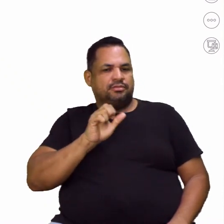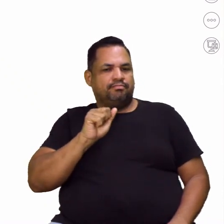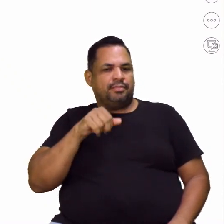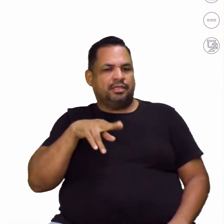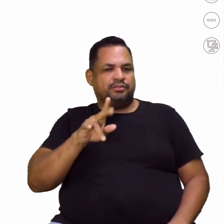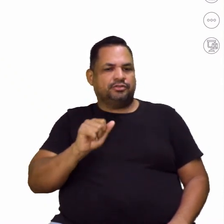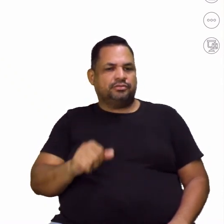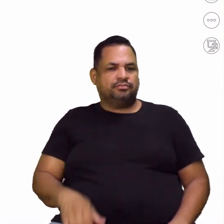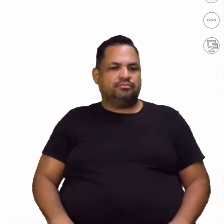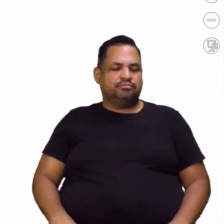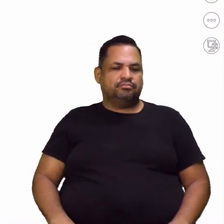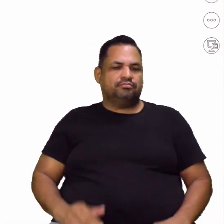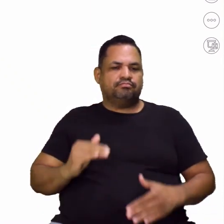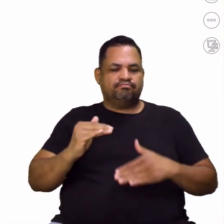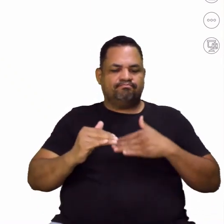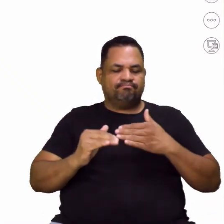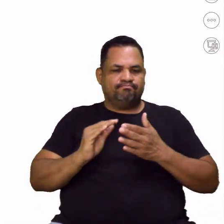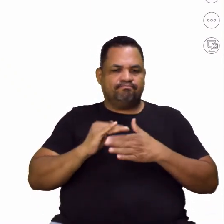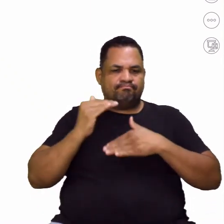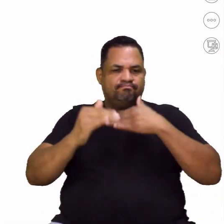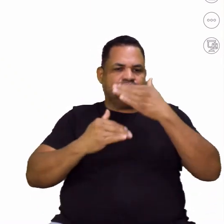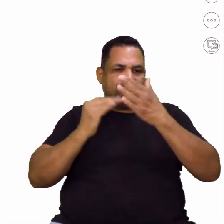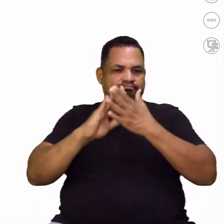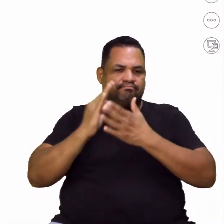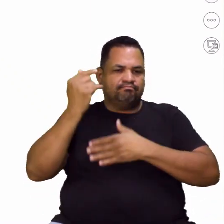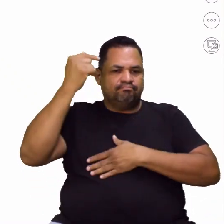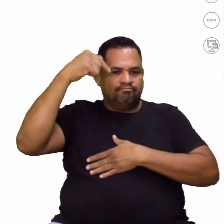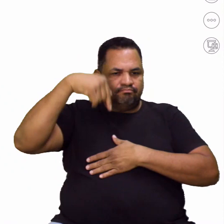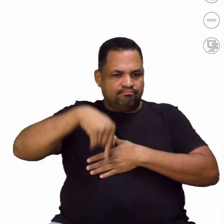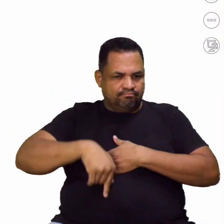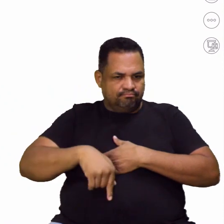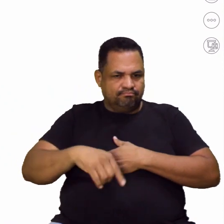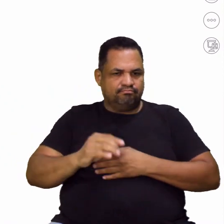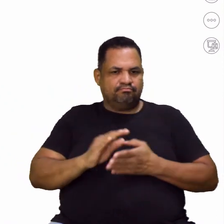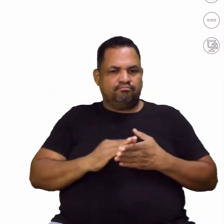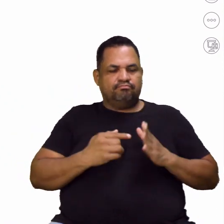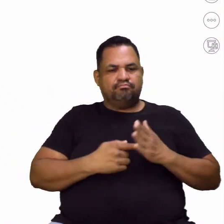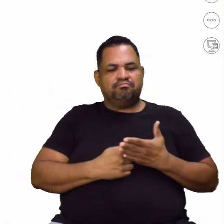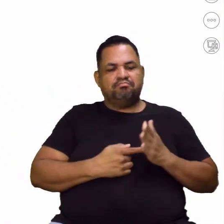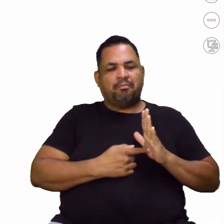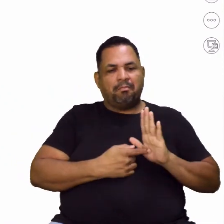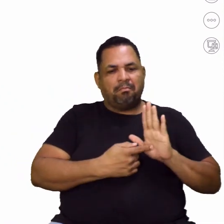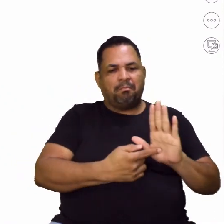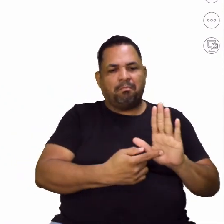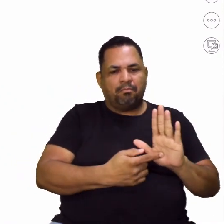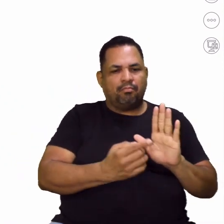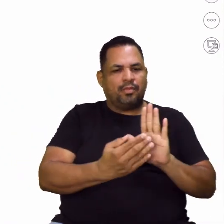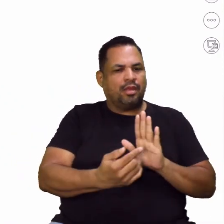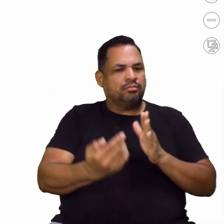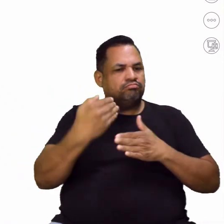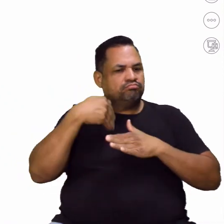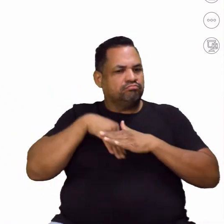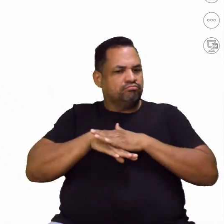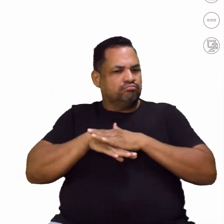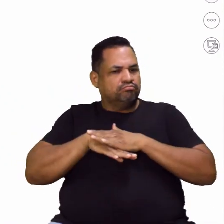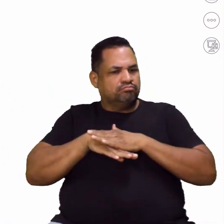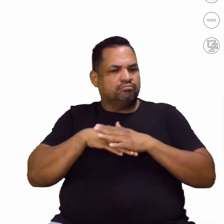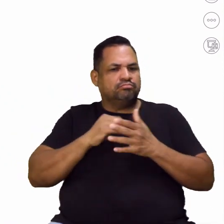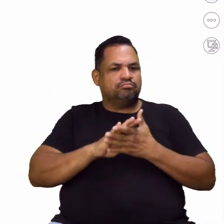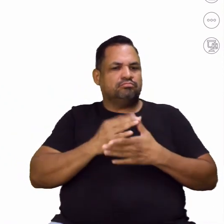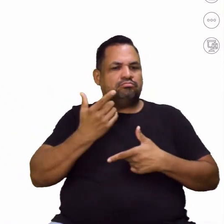antipático, progredir, regredir, explícito, implícito,